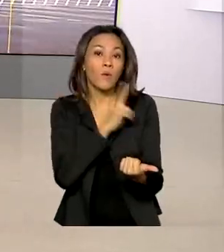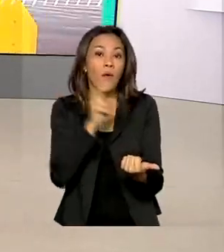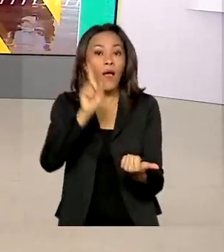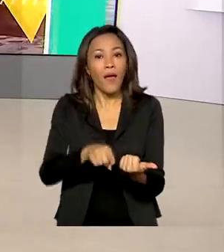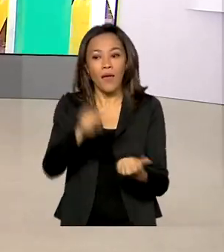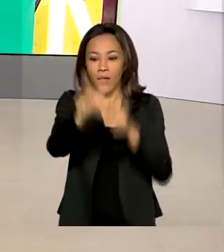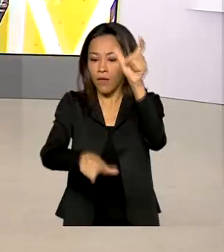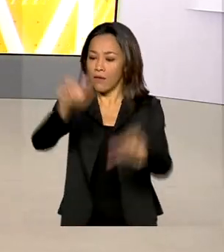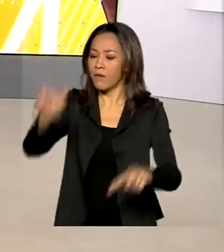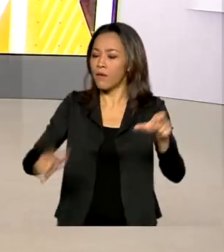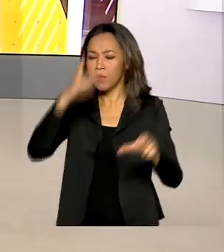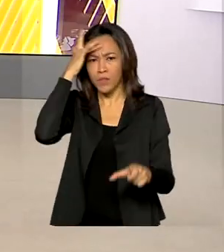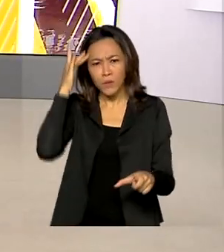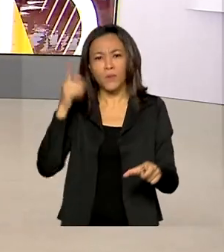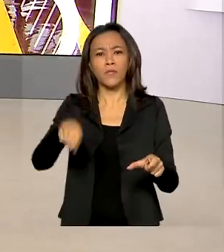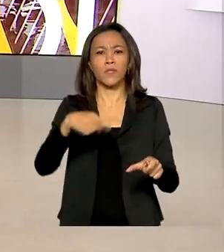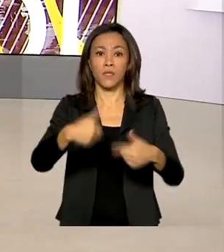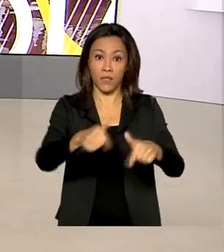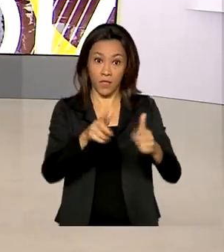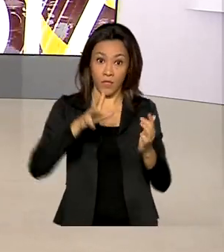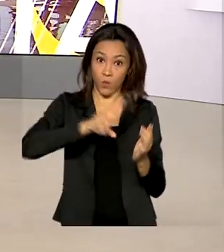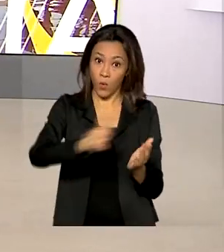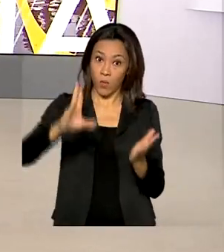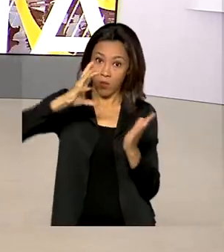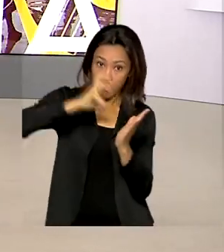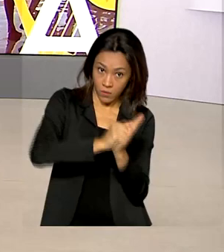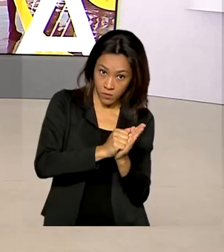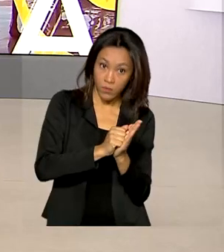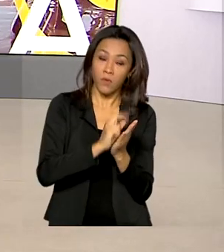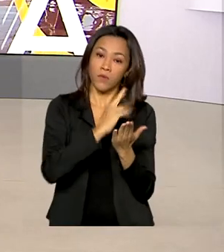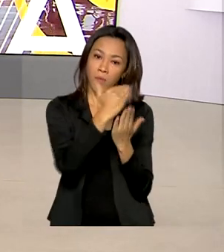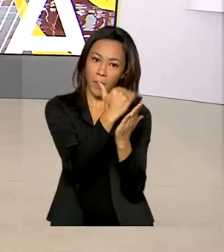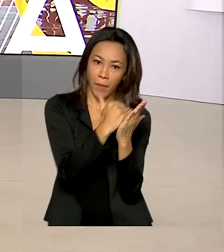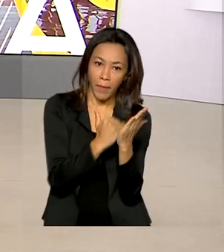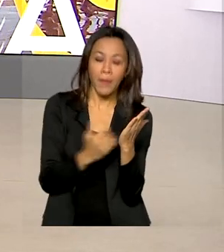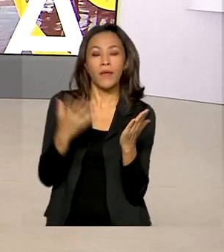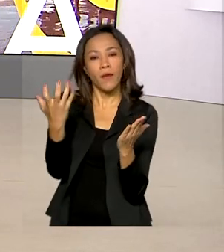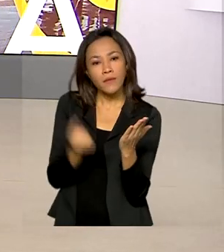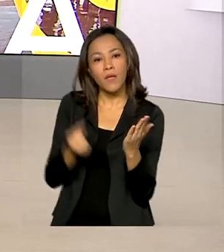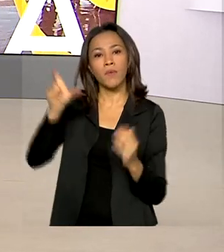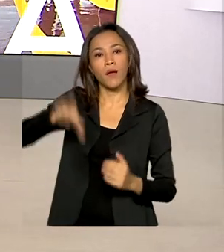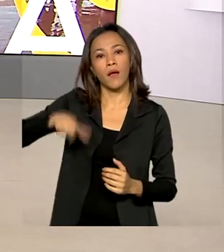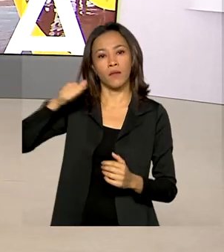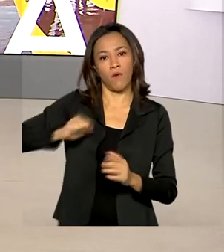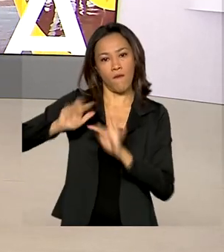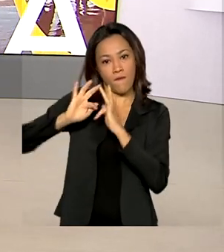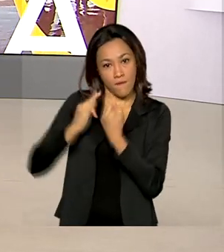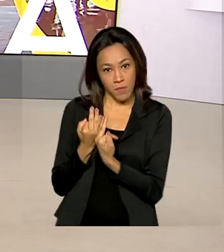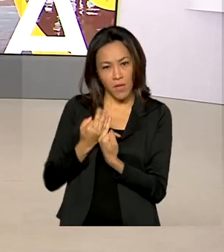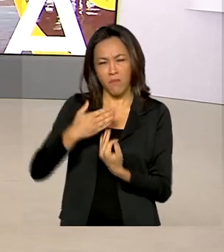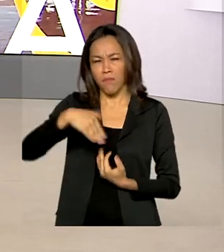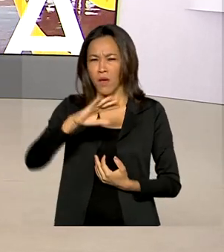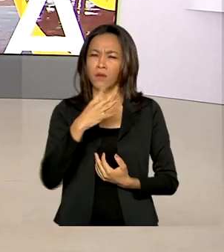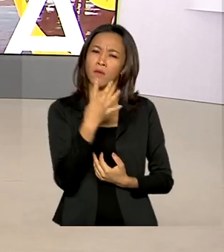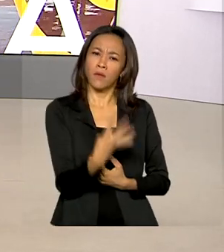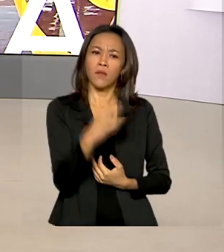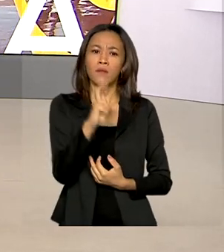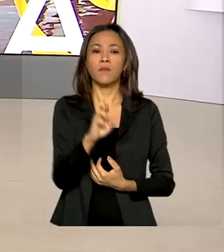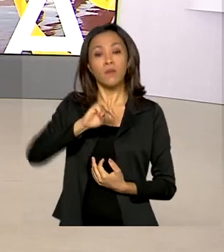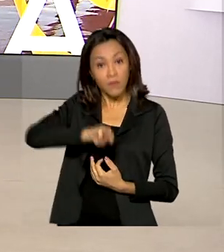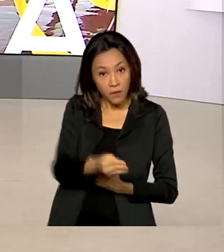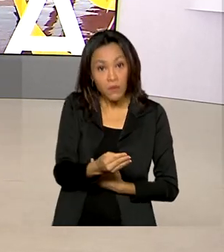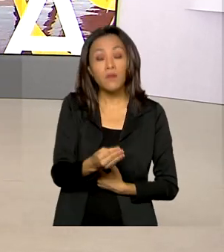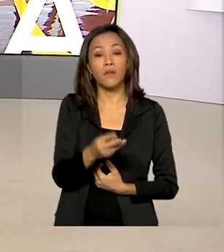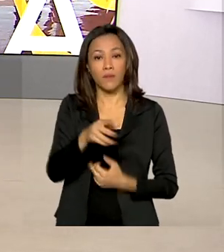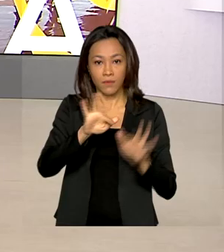trabalhadores informais inscritos no Cadastro Único e beneficiários do Bolsa Família. Mais de 45 milhões de famílias devem